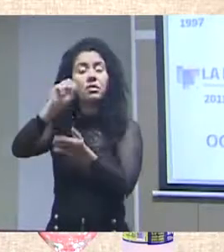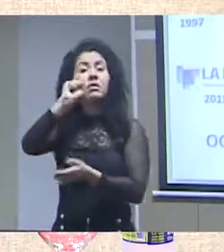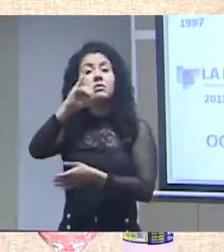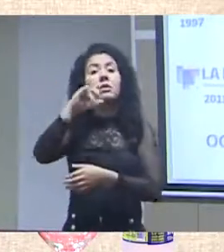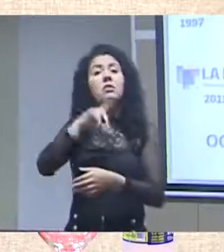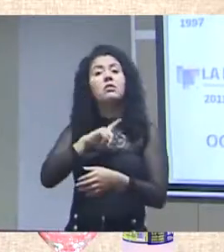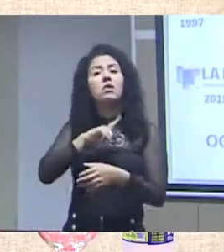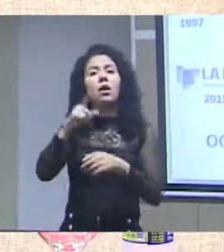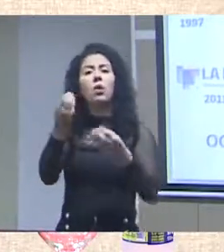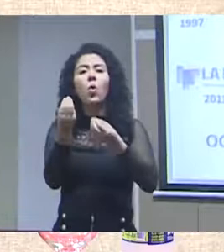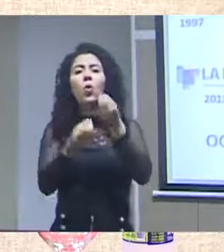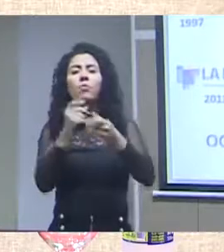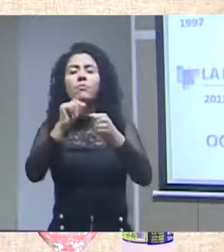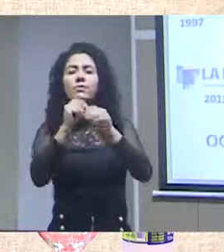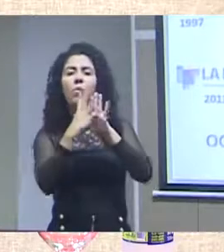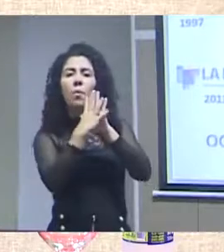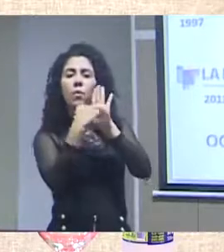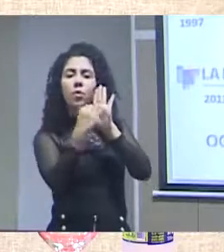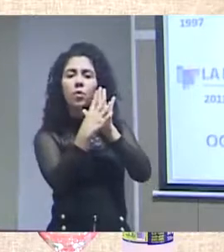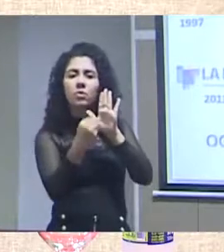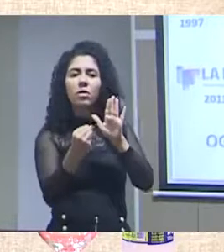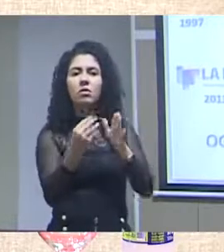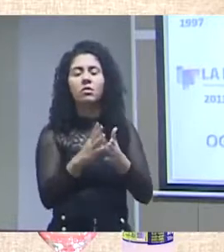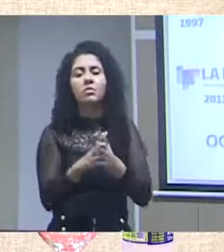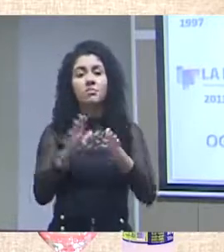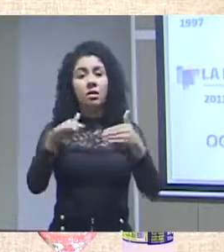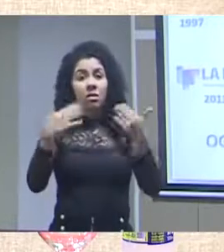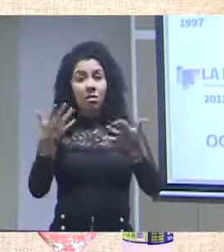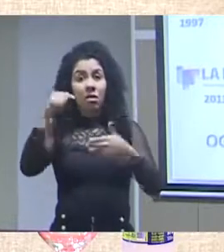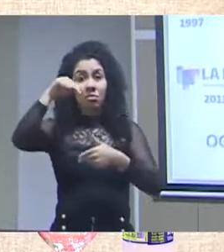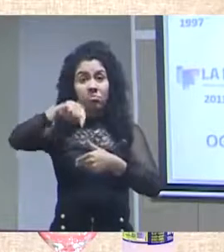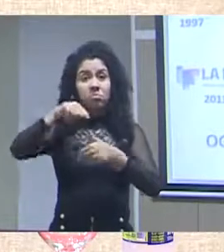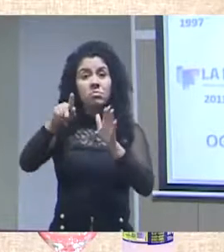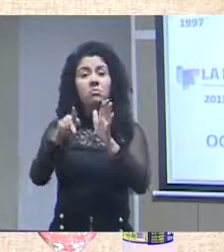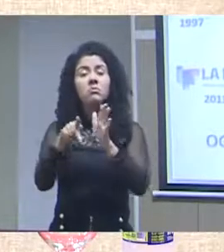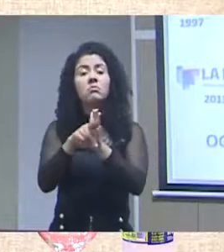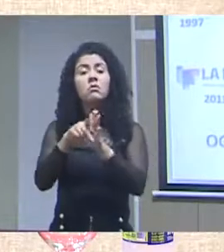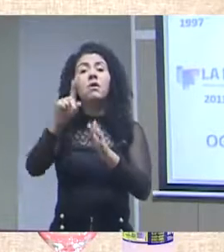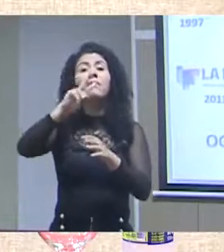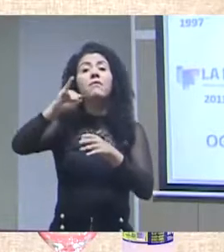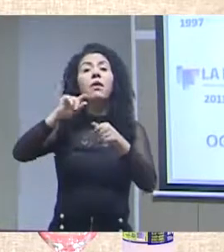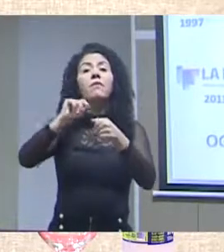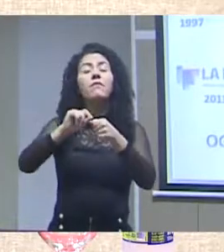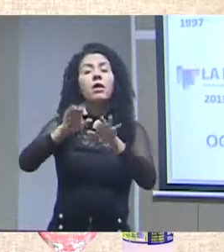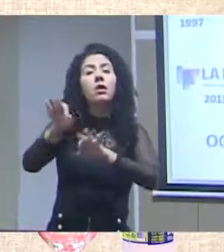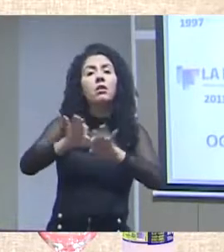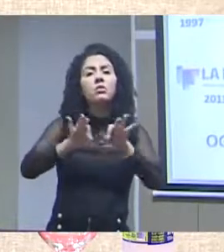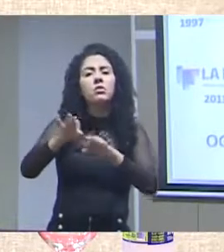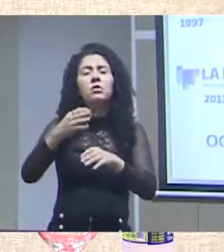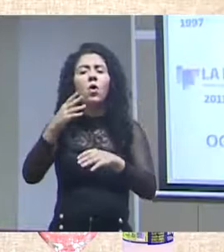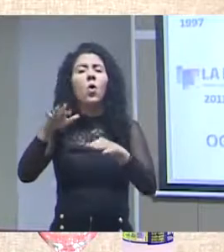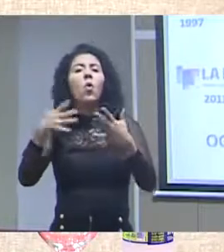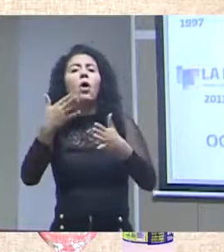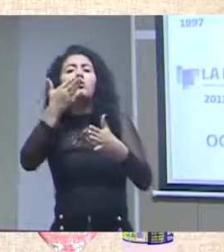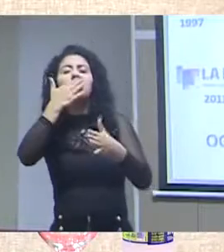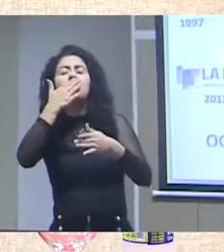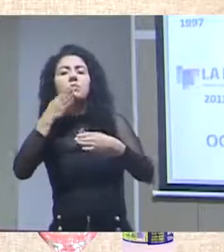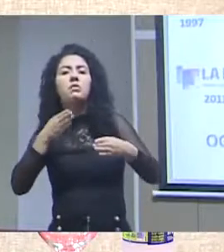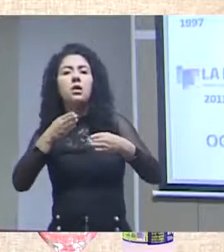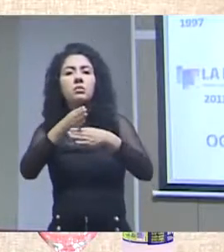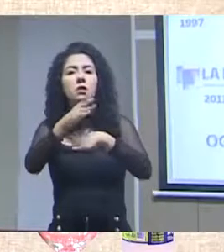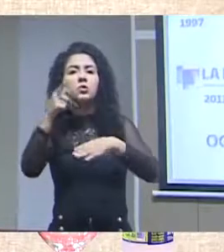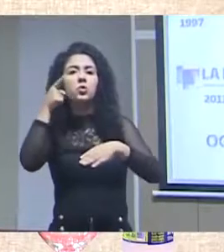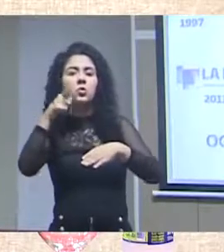fortalecimento de modelos proprietários, e, enquanto isso, a América Latina vai propondo um tipo de acesso que